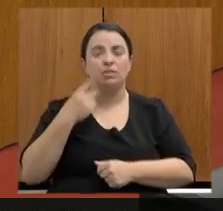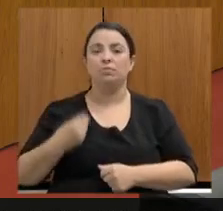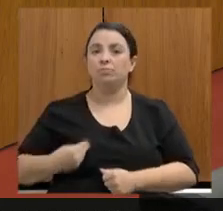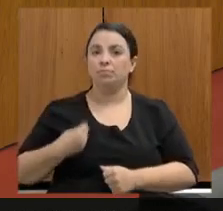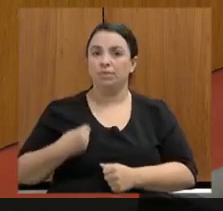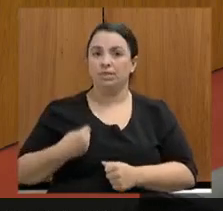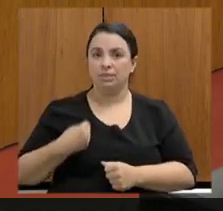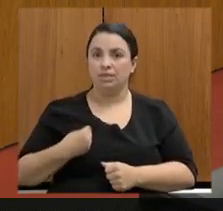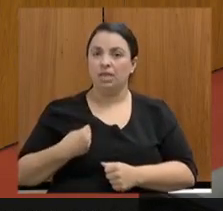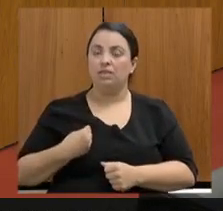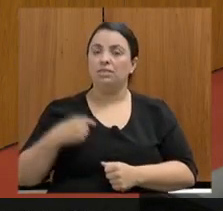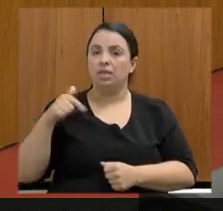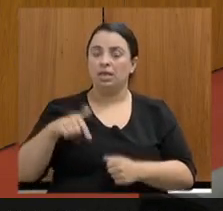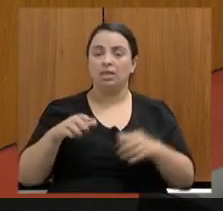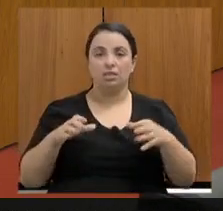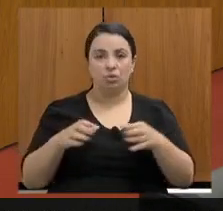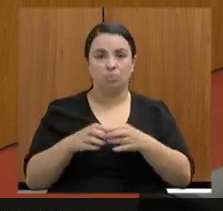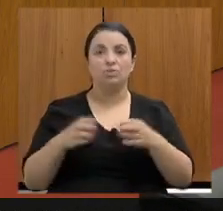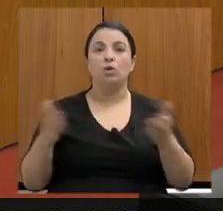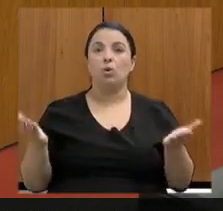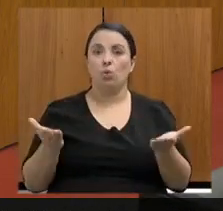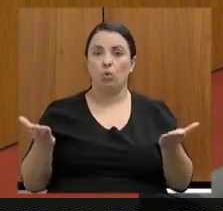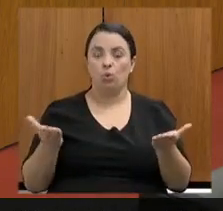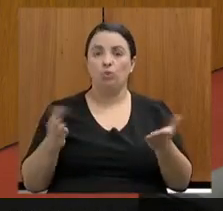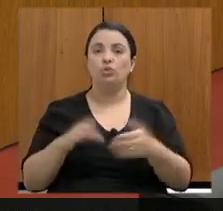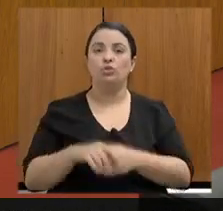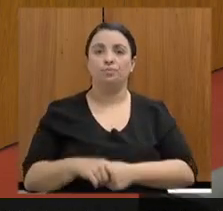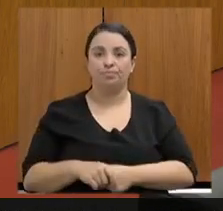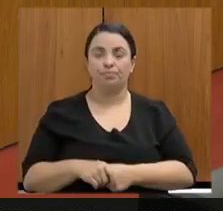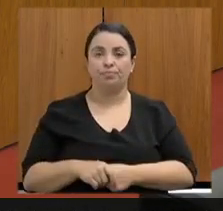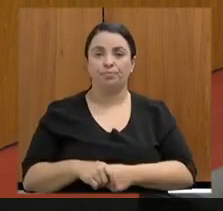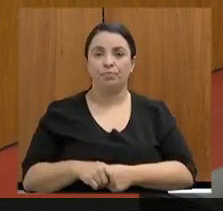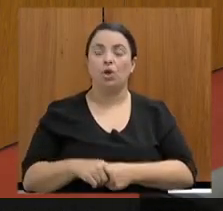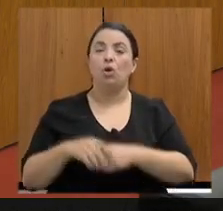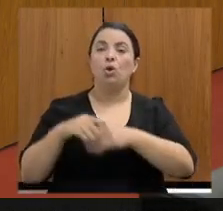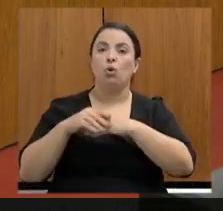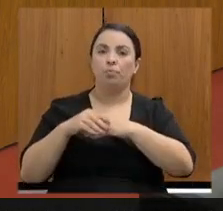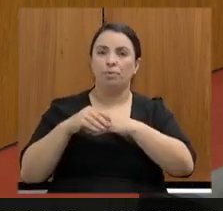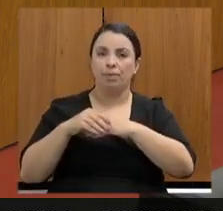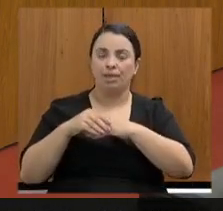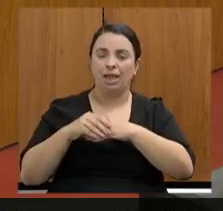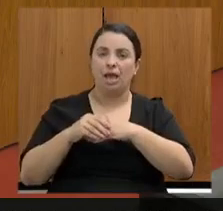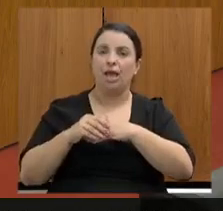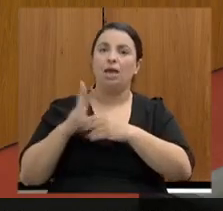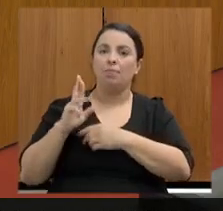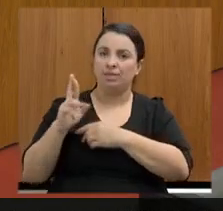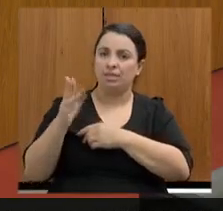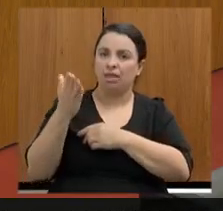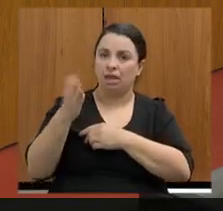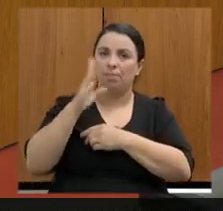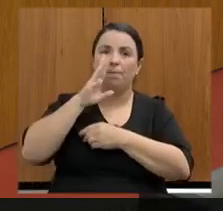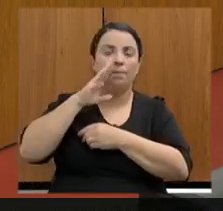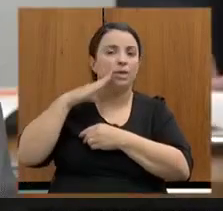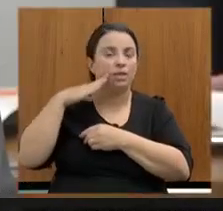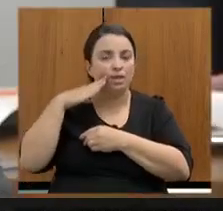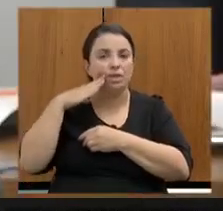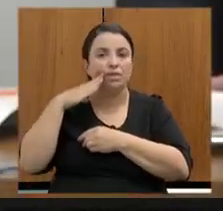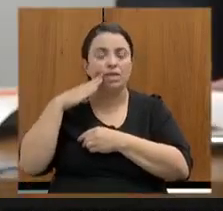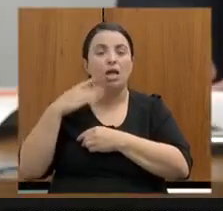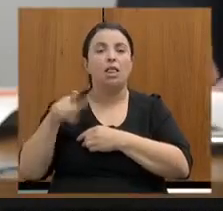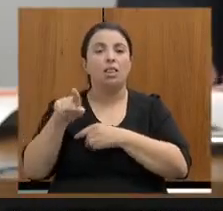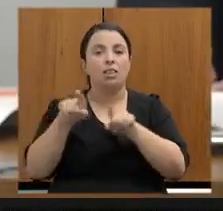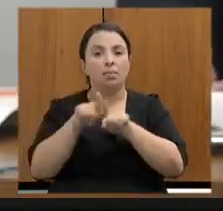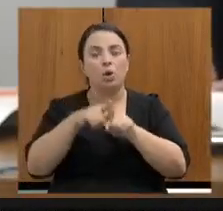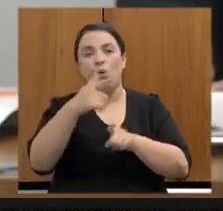nessa comissão hoje, cumprimentar na pessoa da presidente Beatriz Serqueira a todos os deputados que